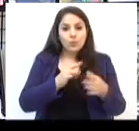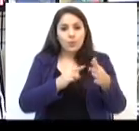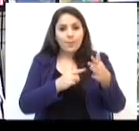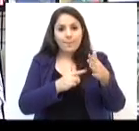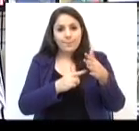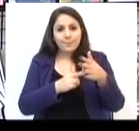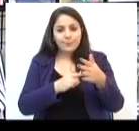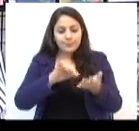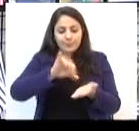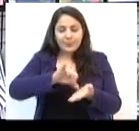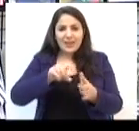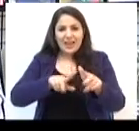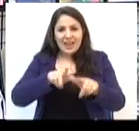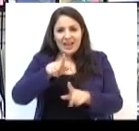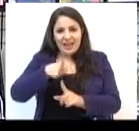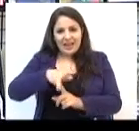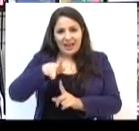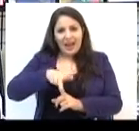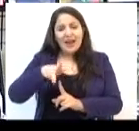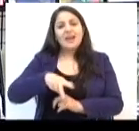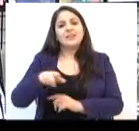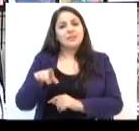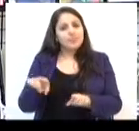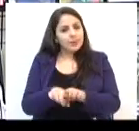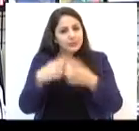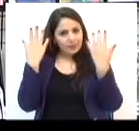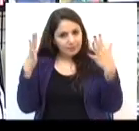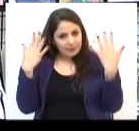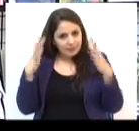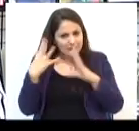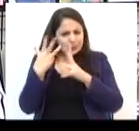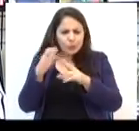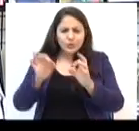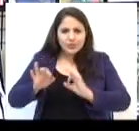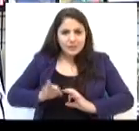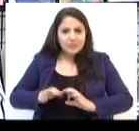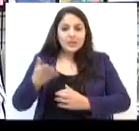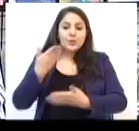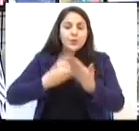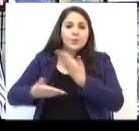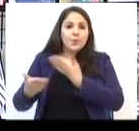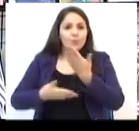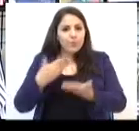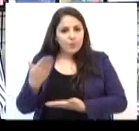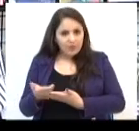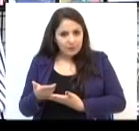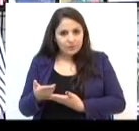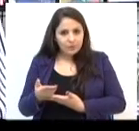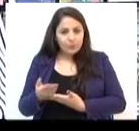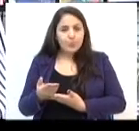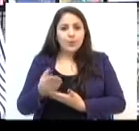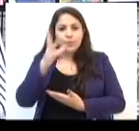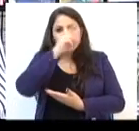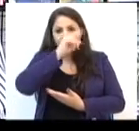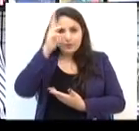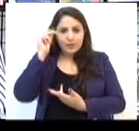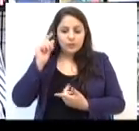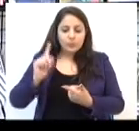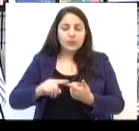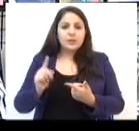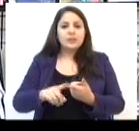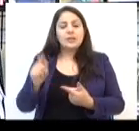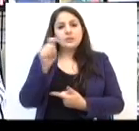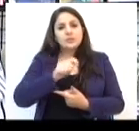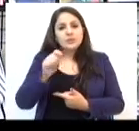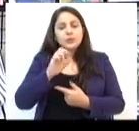da Gare. Mas esse ano está de parabéns toda a organização que envolve a Prefeitura Municipal através da Secretaria de Cultura, também a Associação